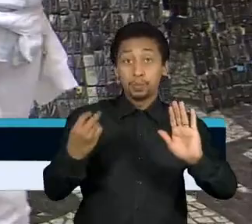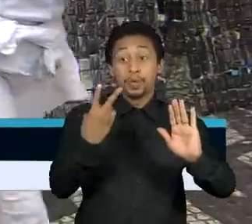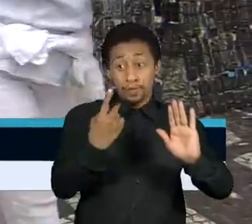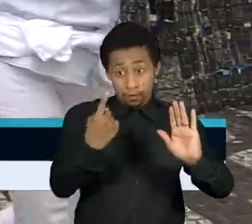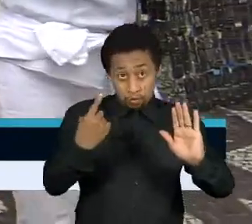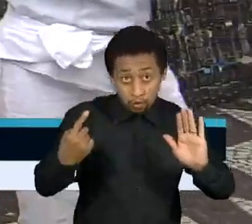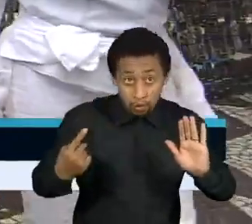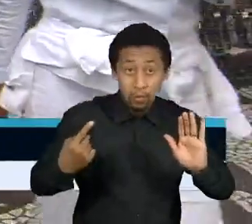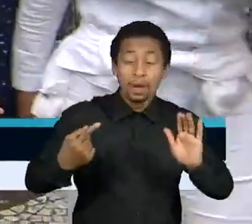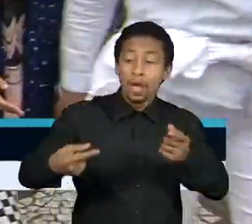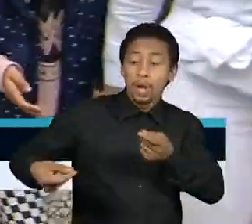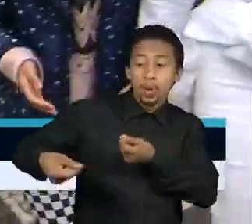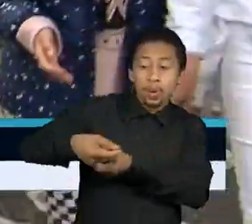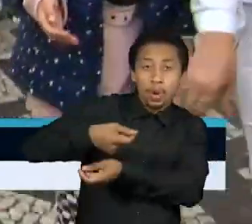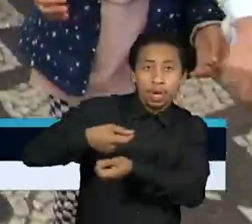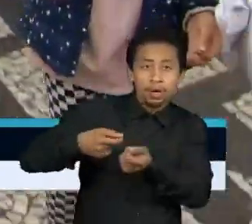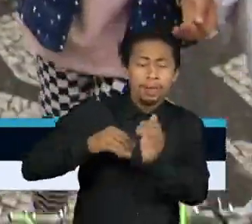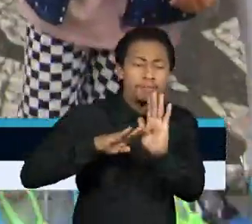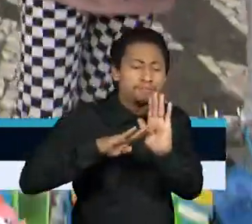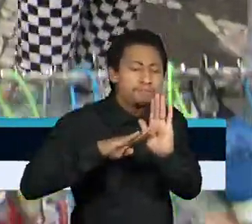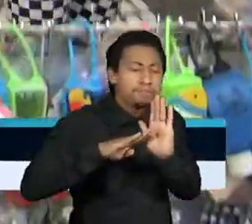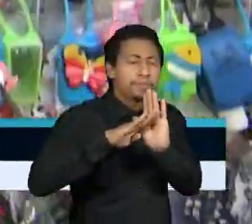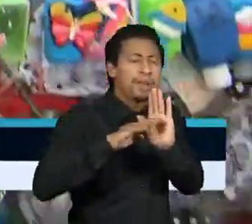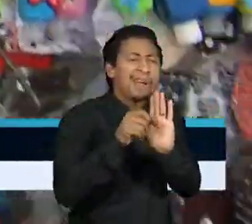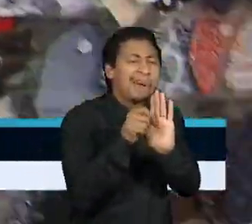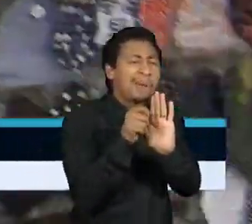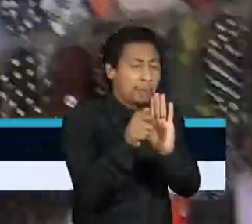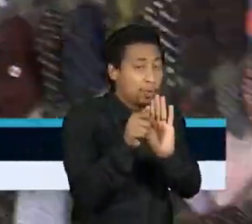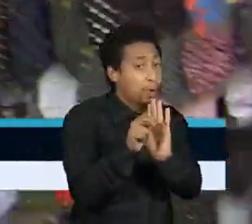o crescimento anêmico deve voltar no ano que vem.